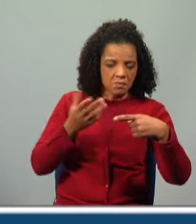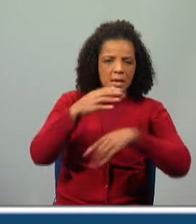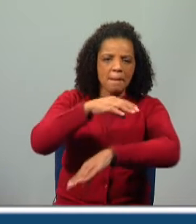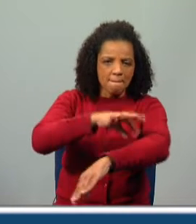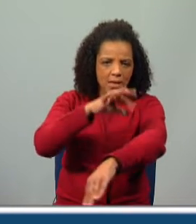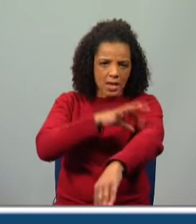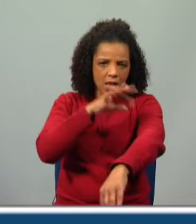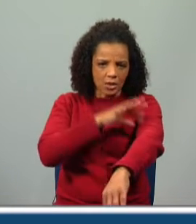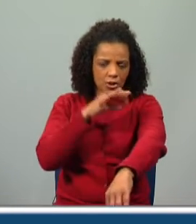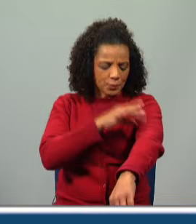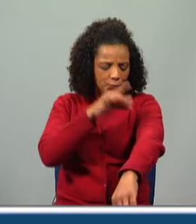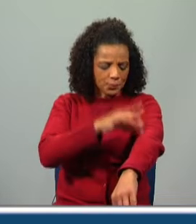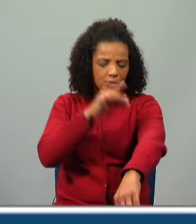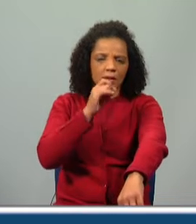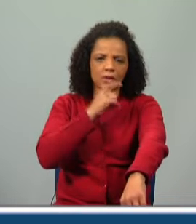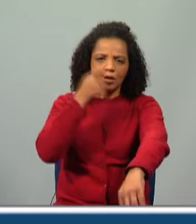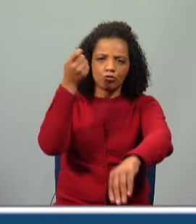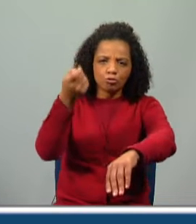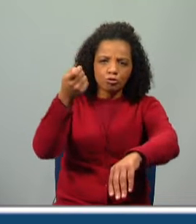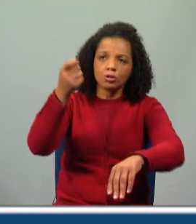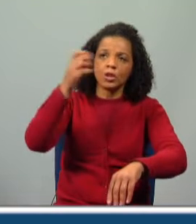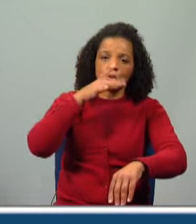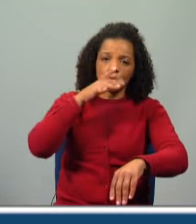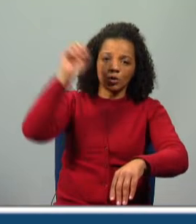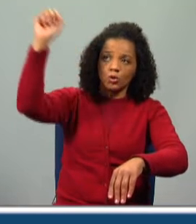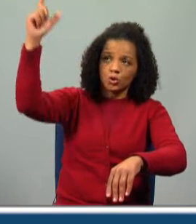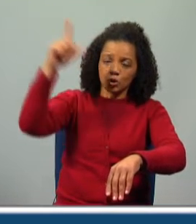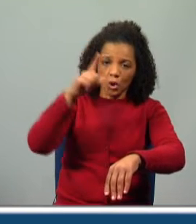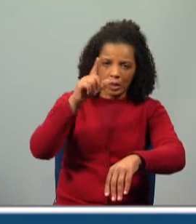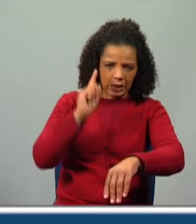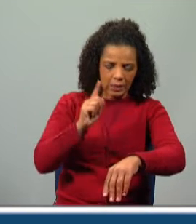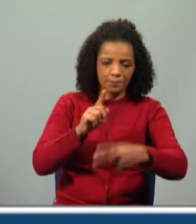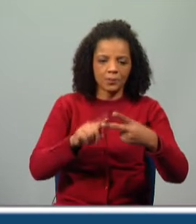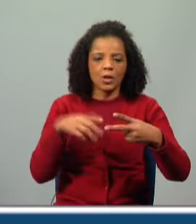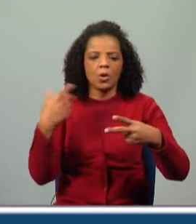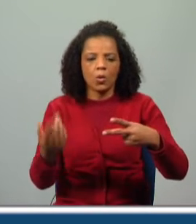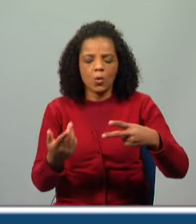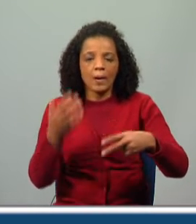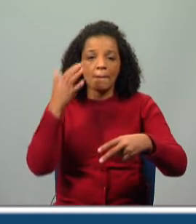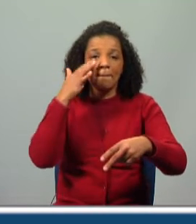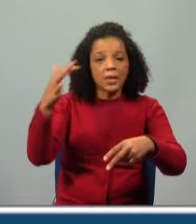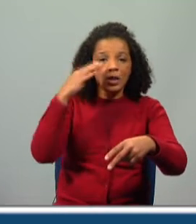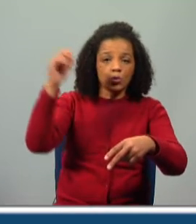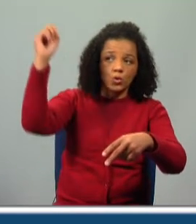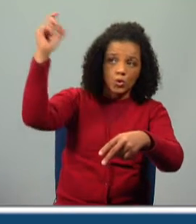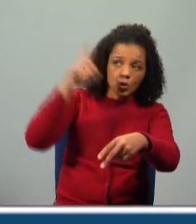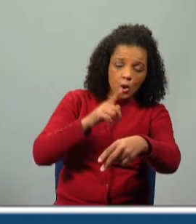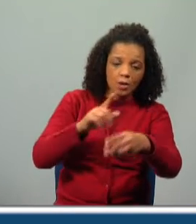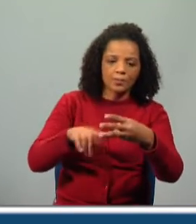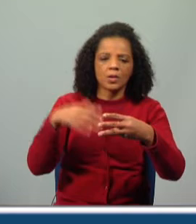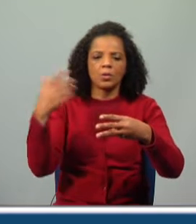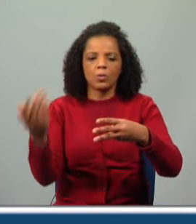penas da galinha tinham adquirido um pouco de cor do sol, tinham adquirido um pouco de brilho do sol,